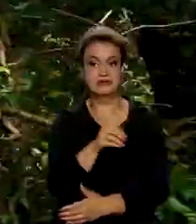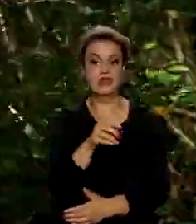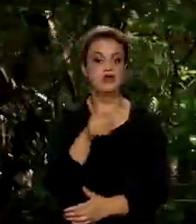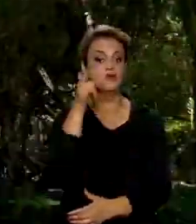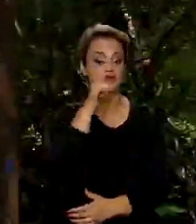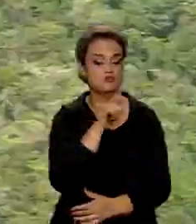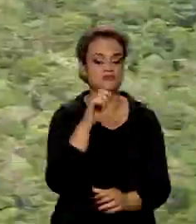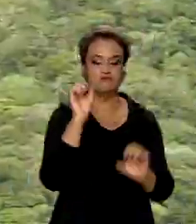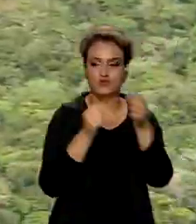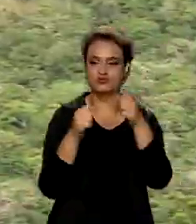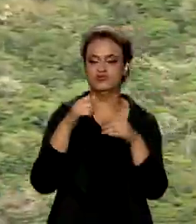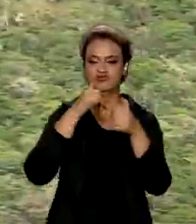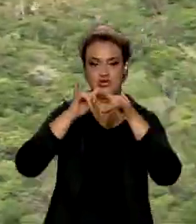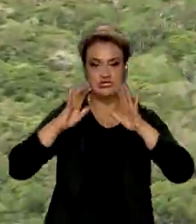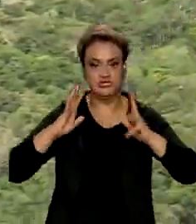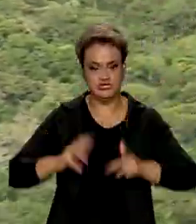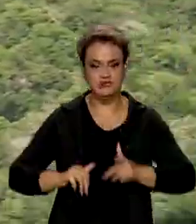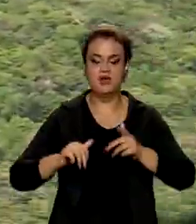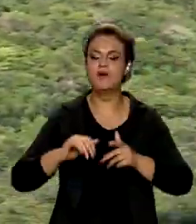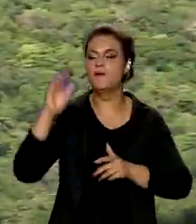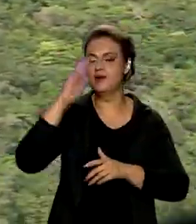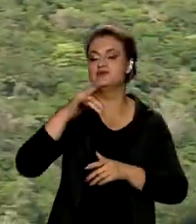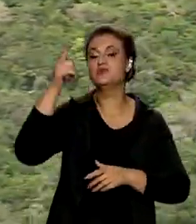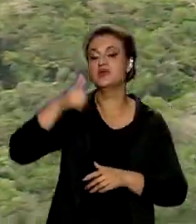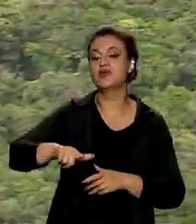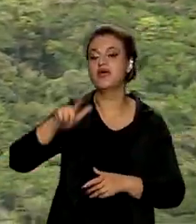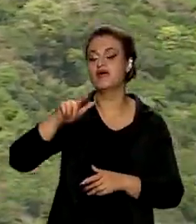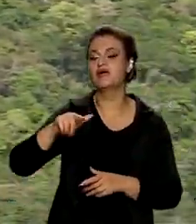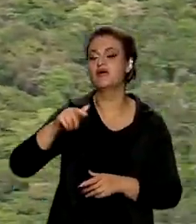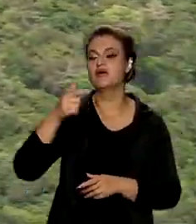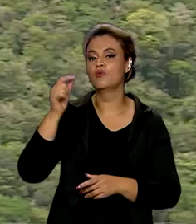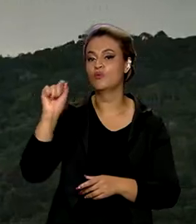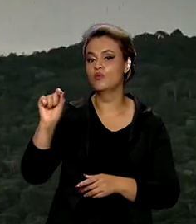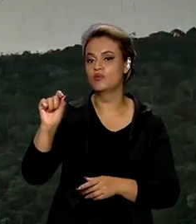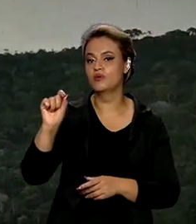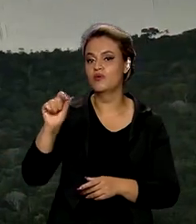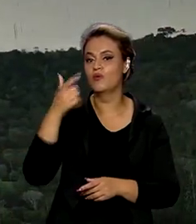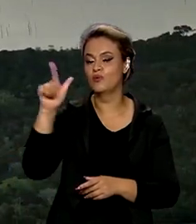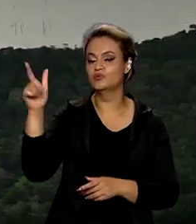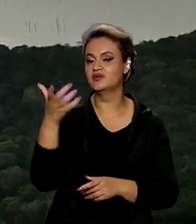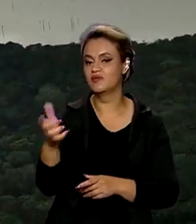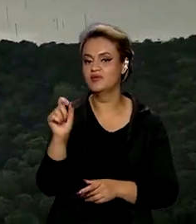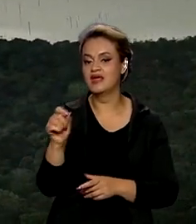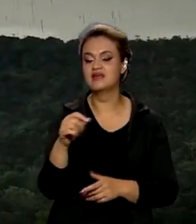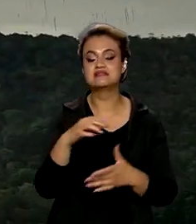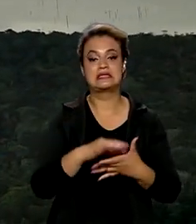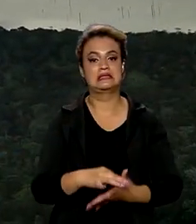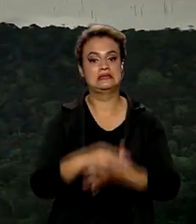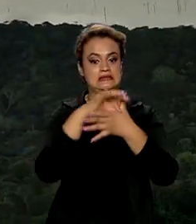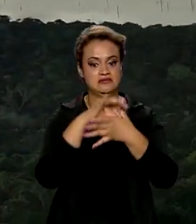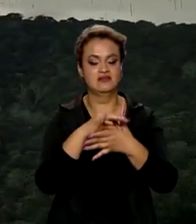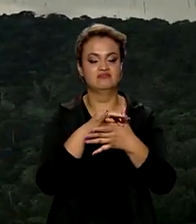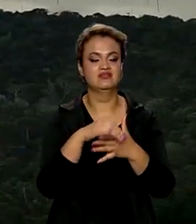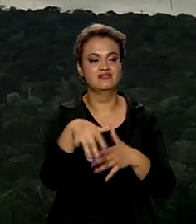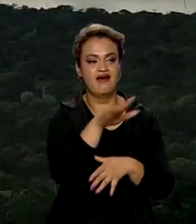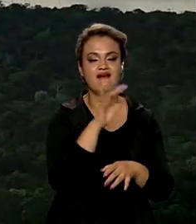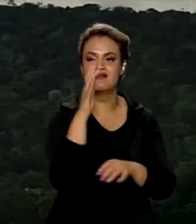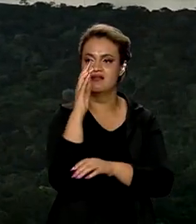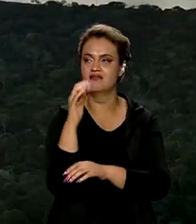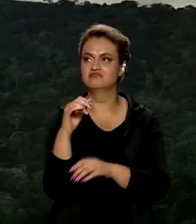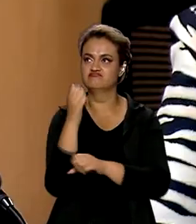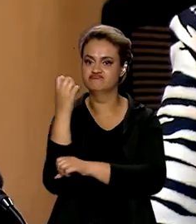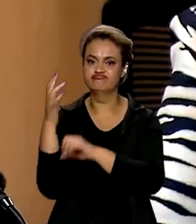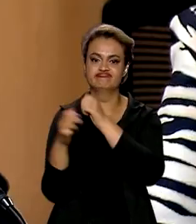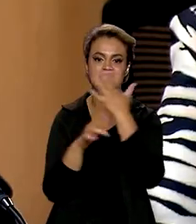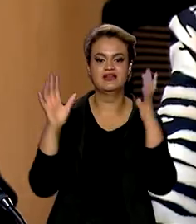de energia limpa, o país quer ser líder mundial na agenda climática, graças aos empreendimentos que foram financiados por esse